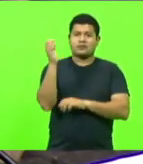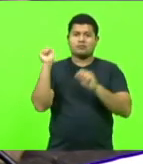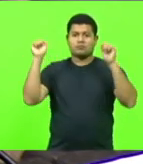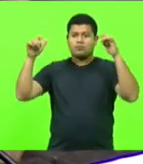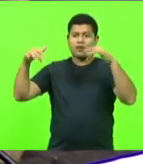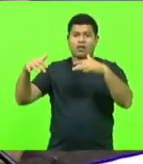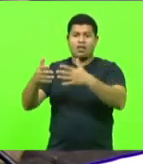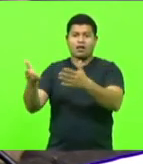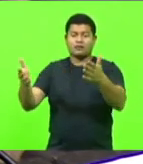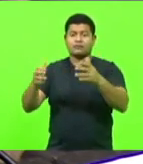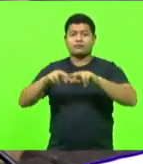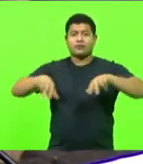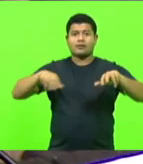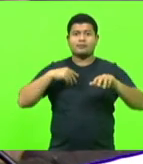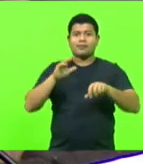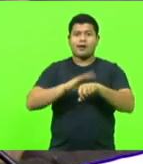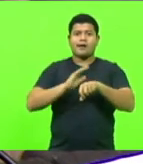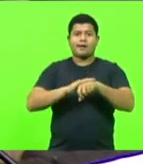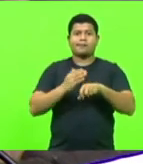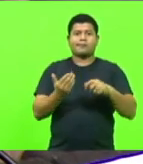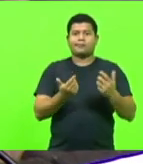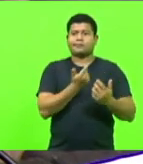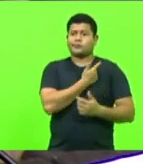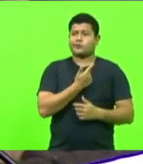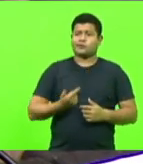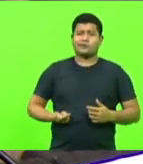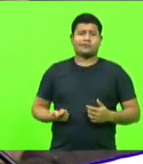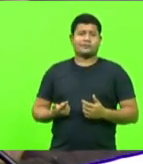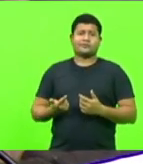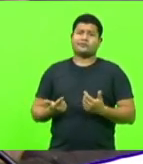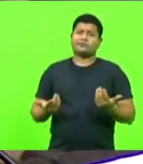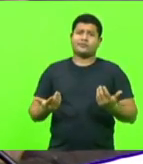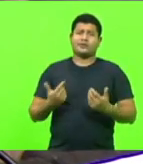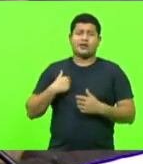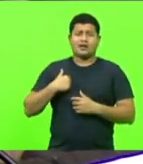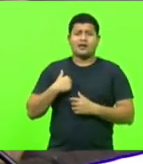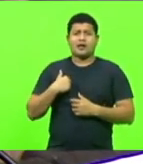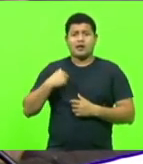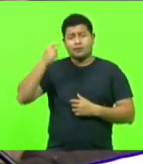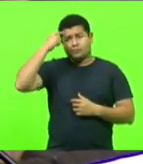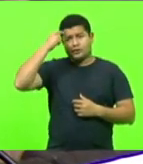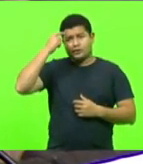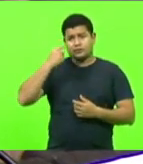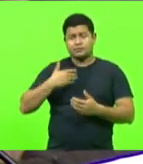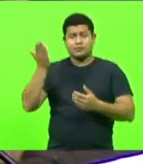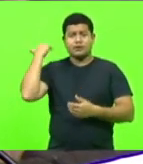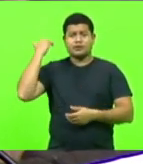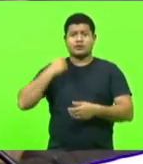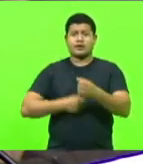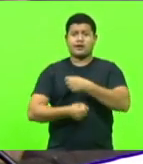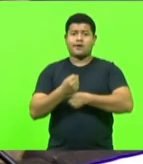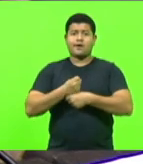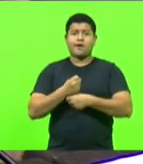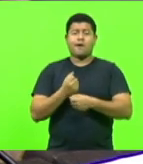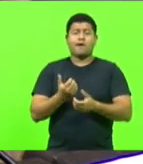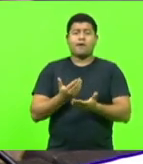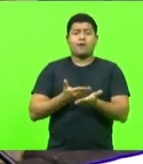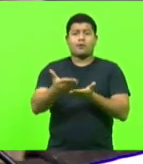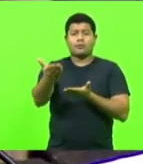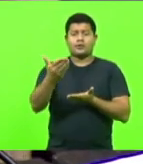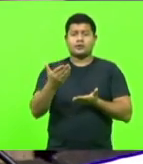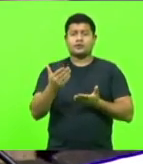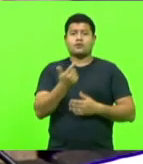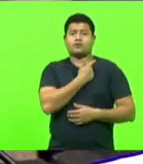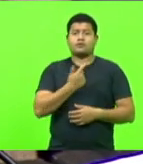agendas políticas. Não deve ser assim. Eu, sinceramente, quando começou o governo Moisés, eu tinha muita esperança que fosse um governo que